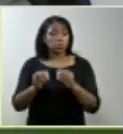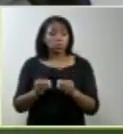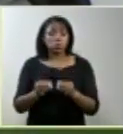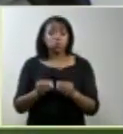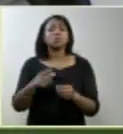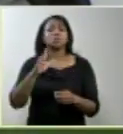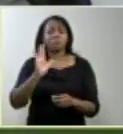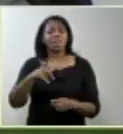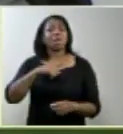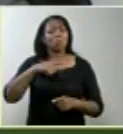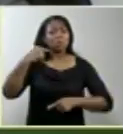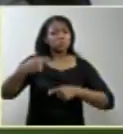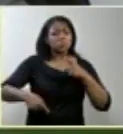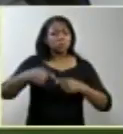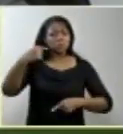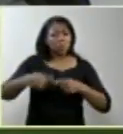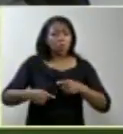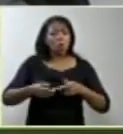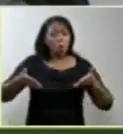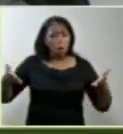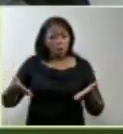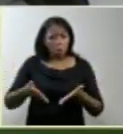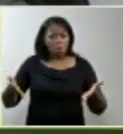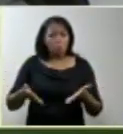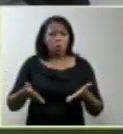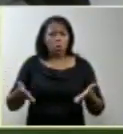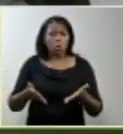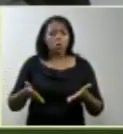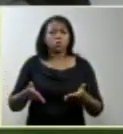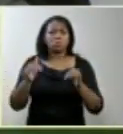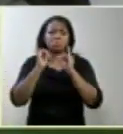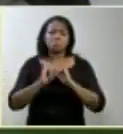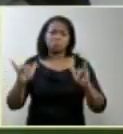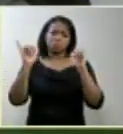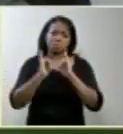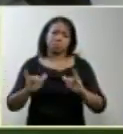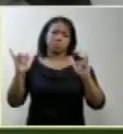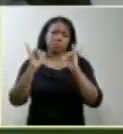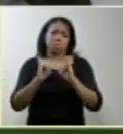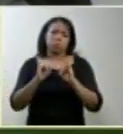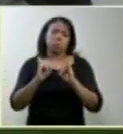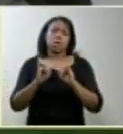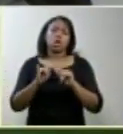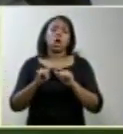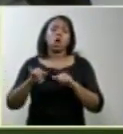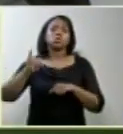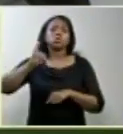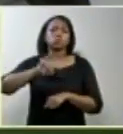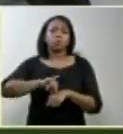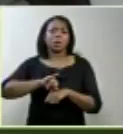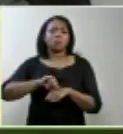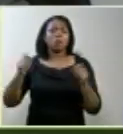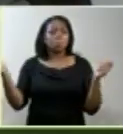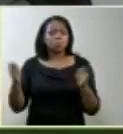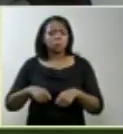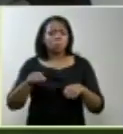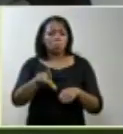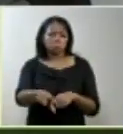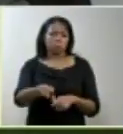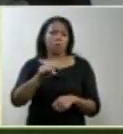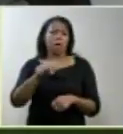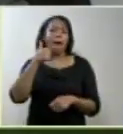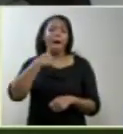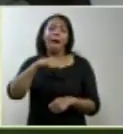tem havido uma discussão hoje muito presente na mídia sobre esta possível opção da